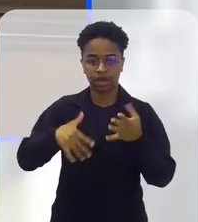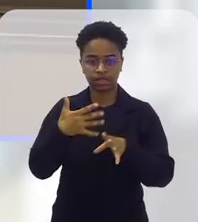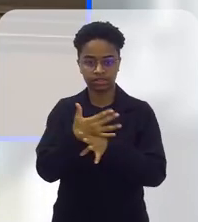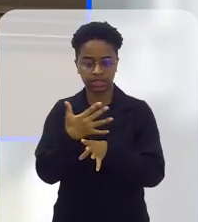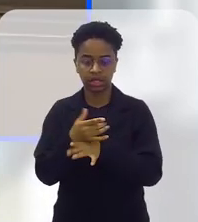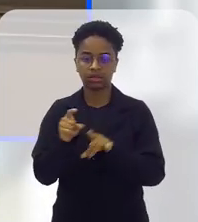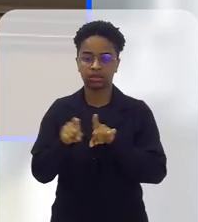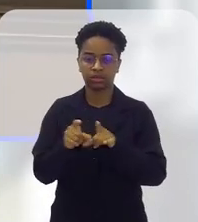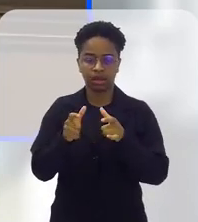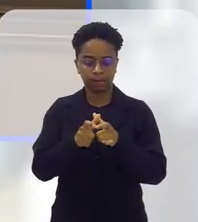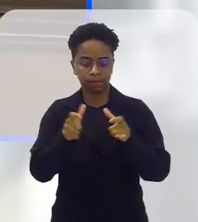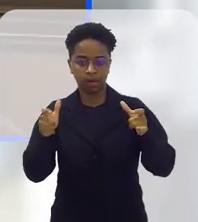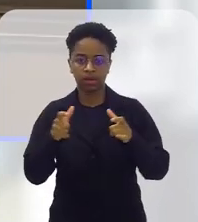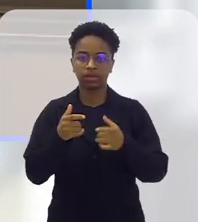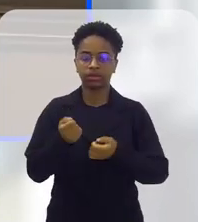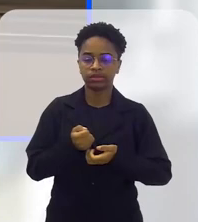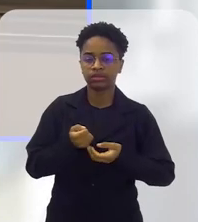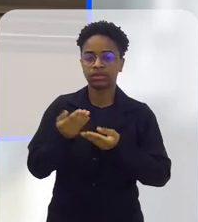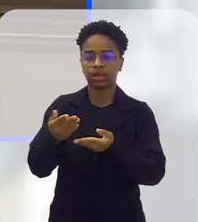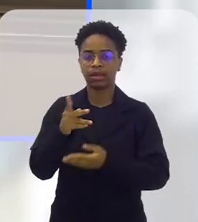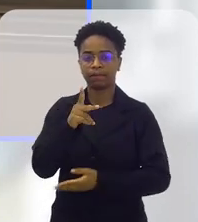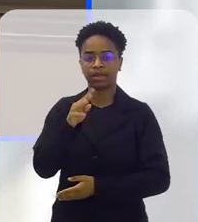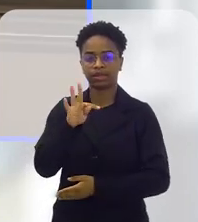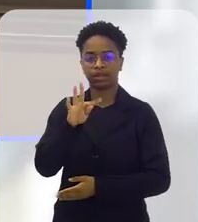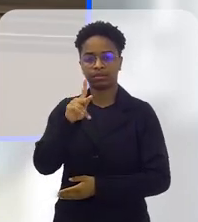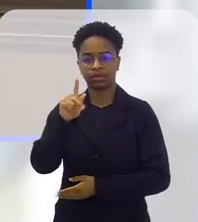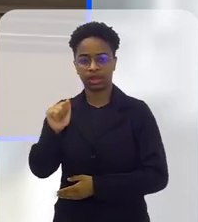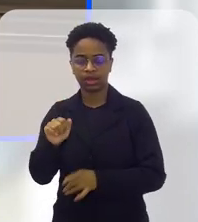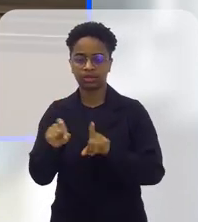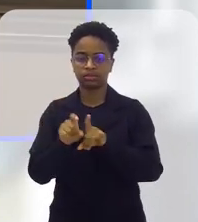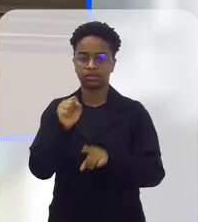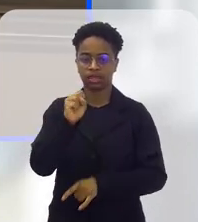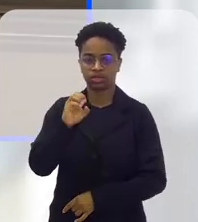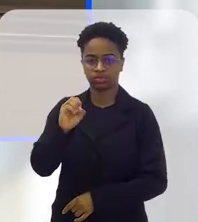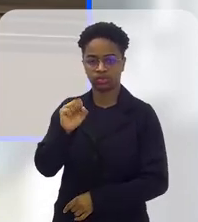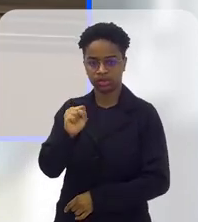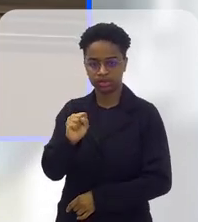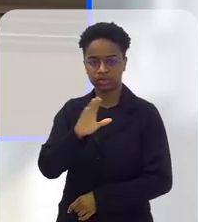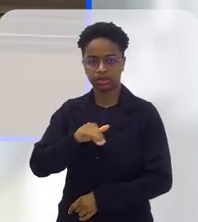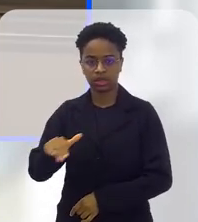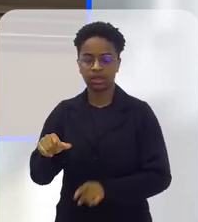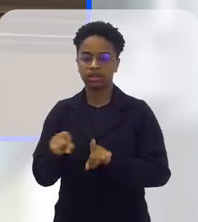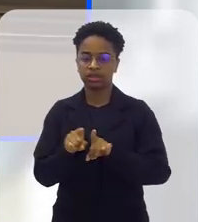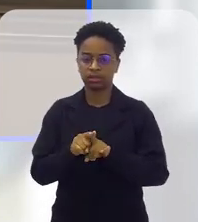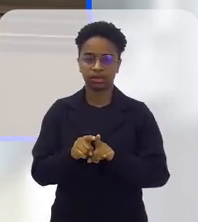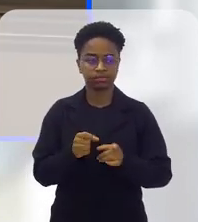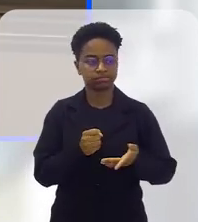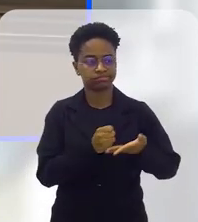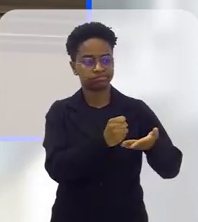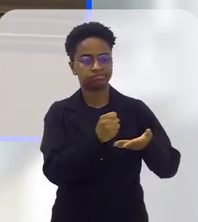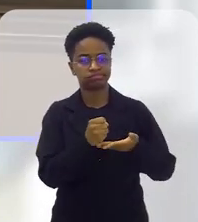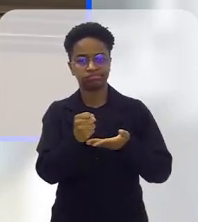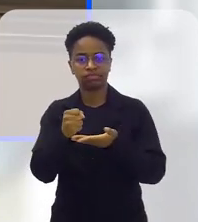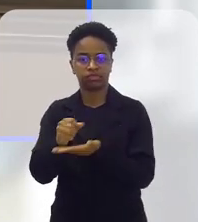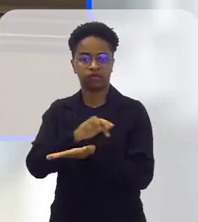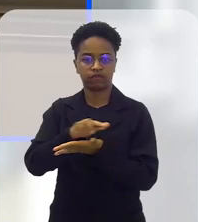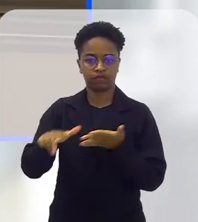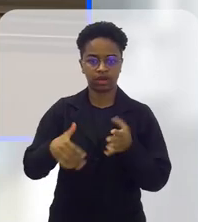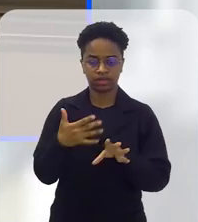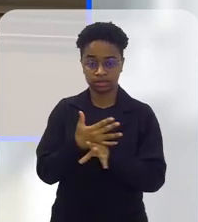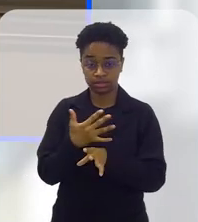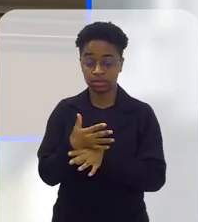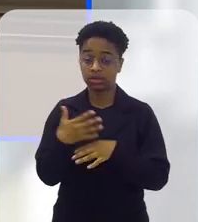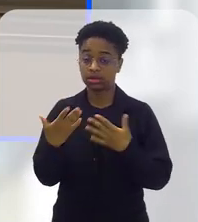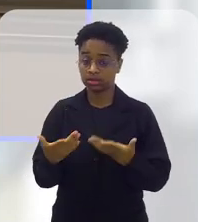municípios, crescendo, levando o PTPA, levando o SOS Criança, levando o NACA para vários municípios. Isso,